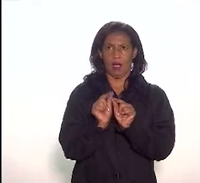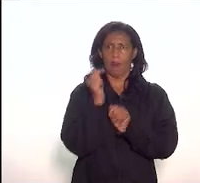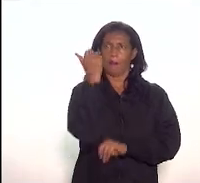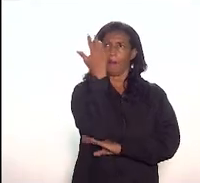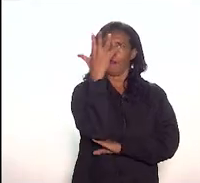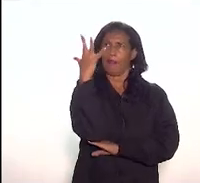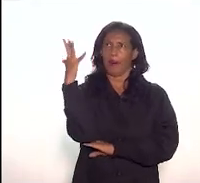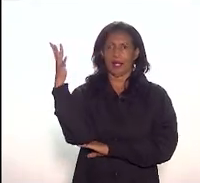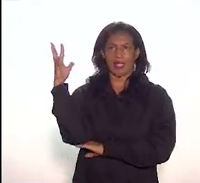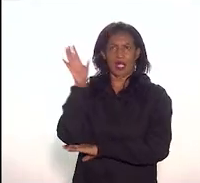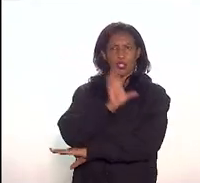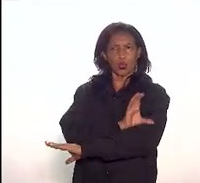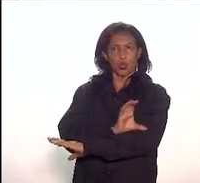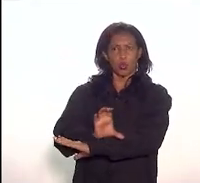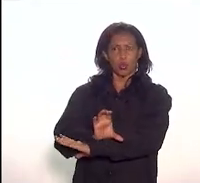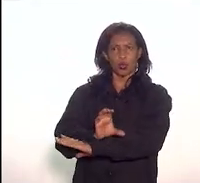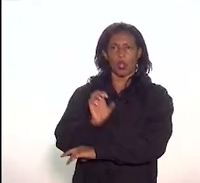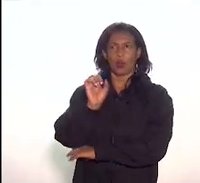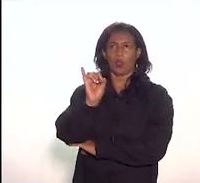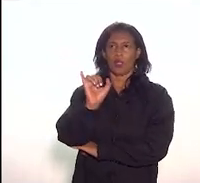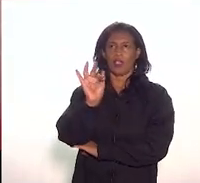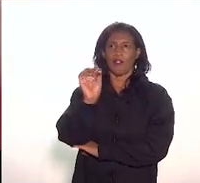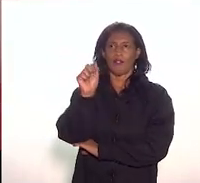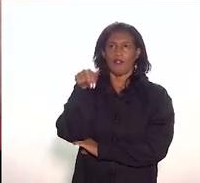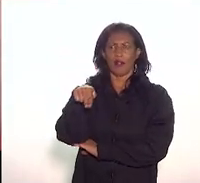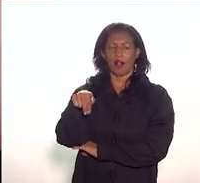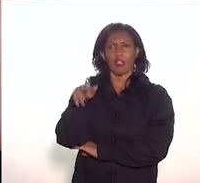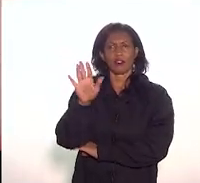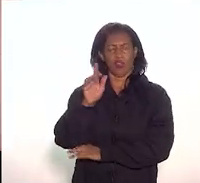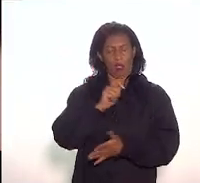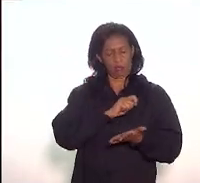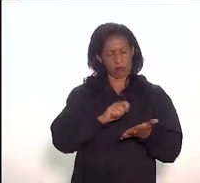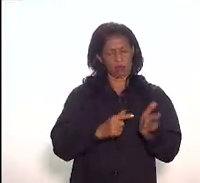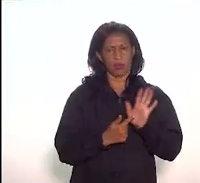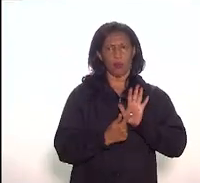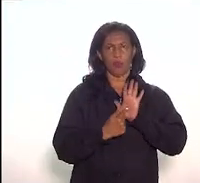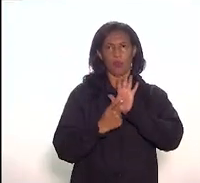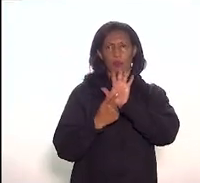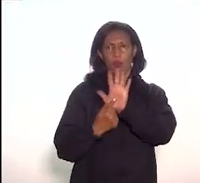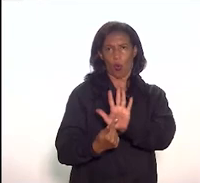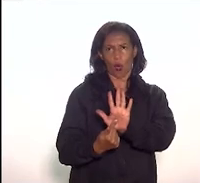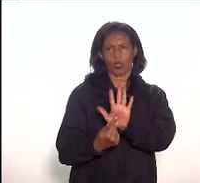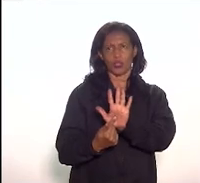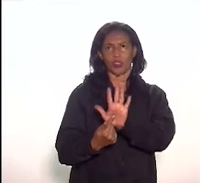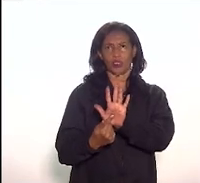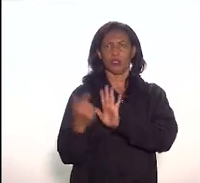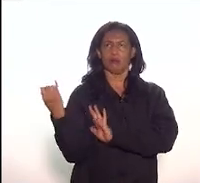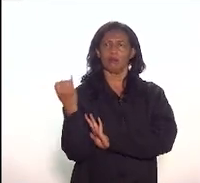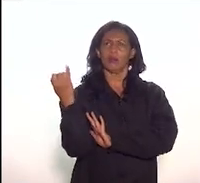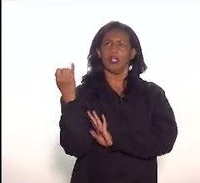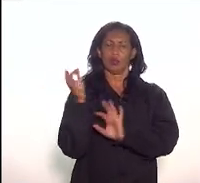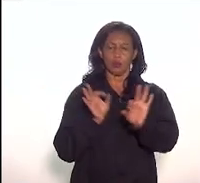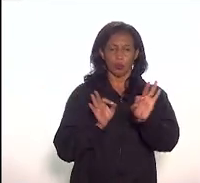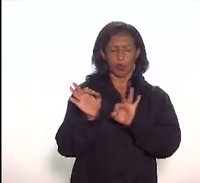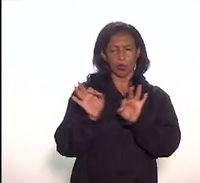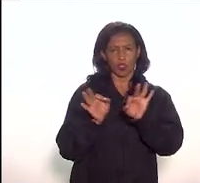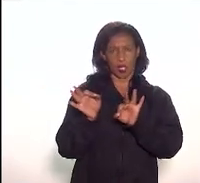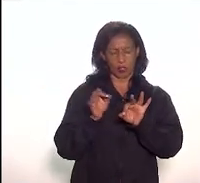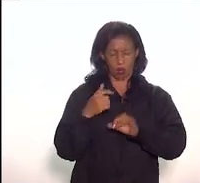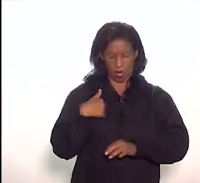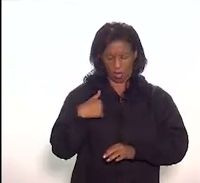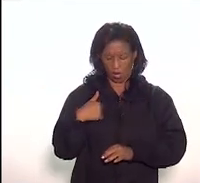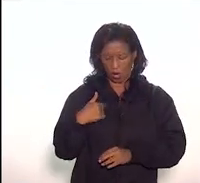do IFAM, demonstra a viabilidade desse projeto. eu preparei uma fala, mas